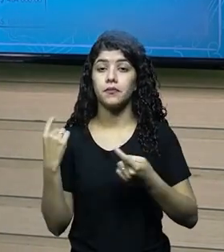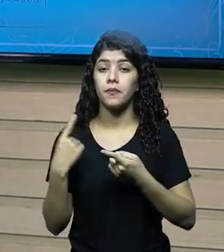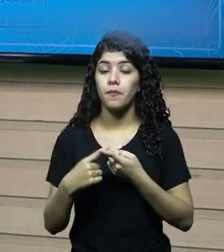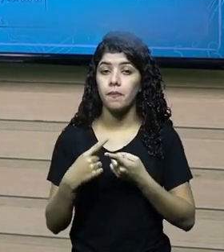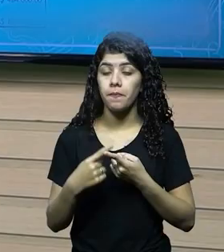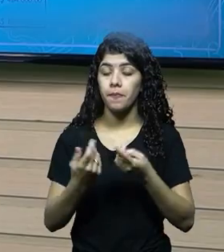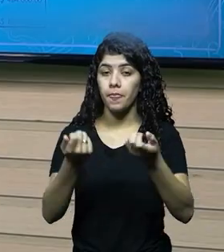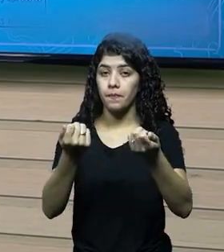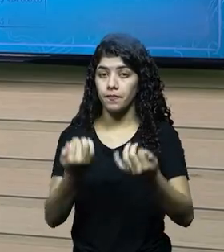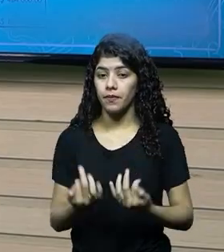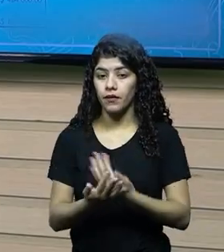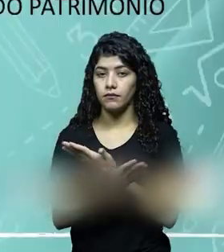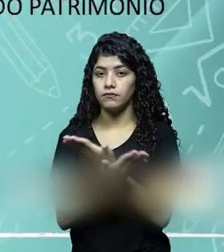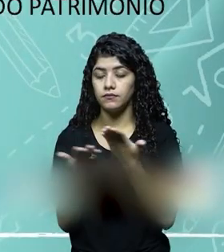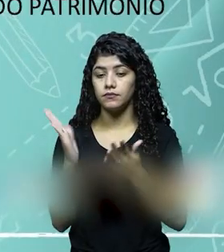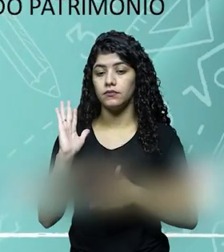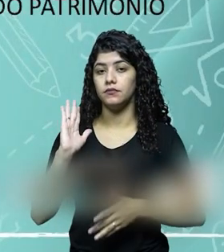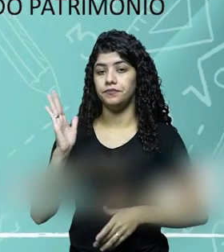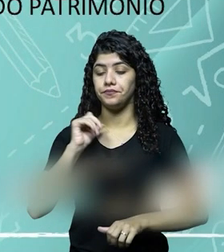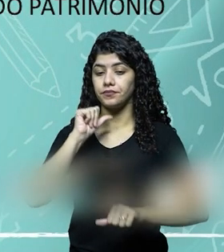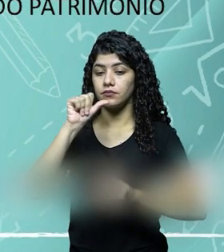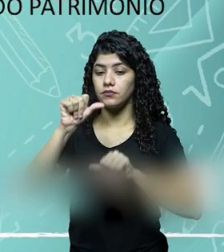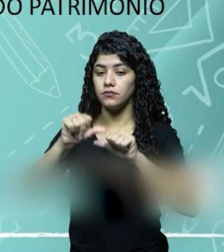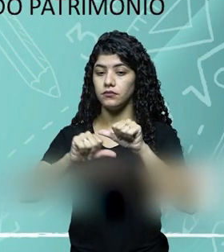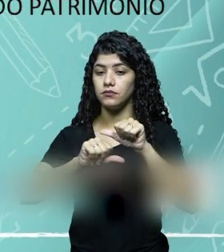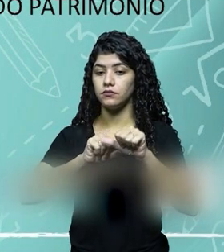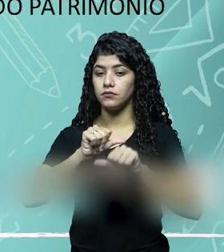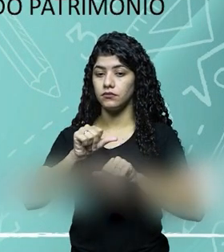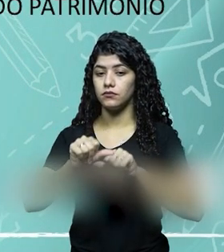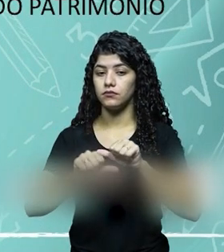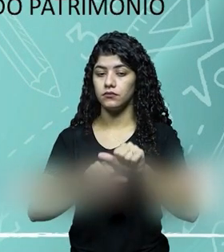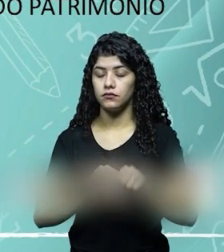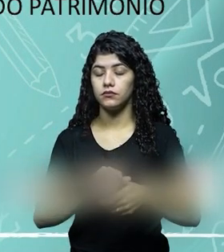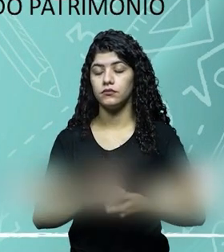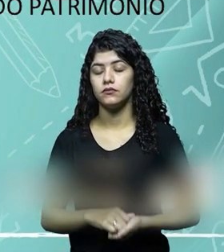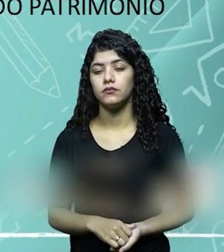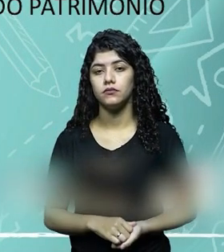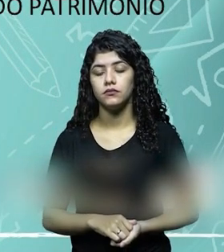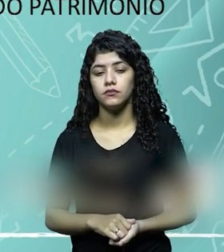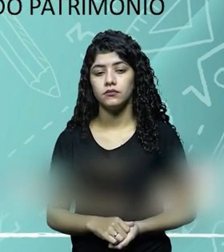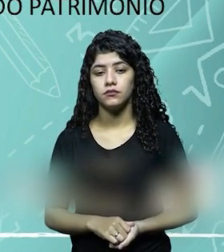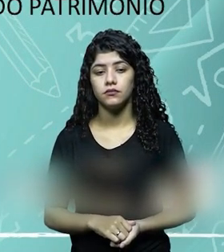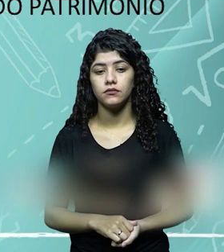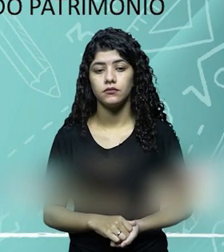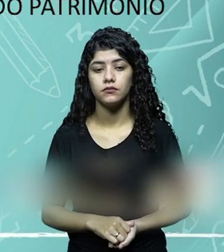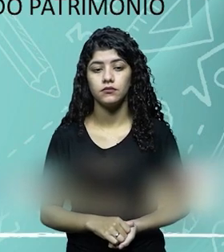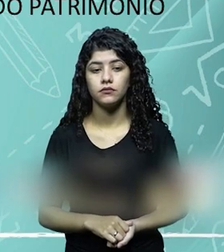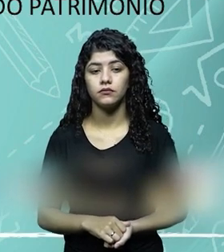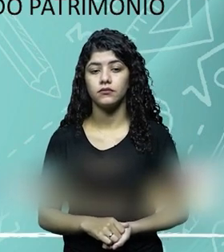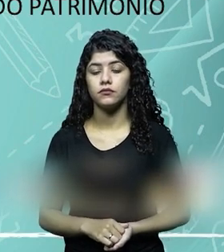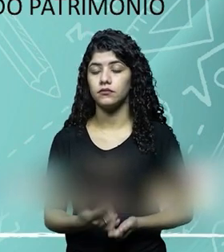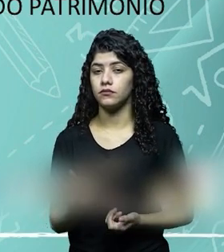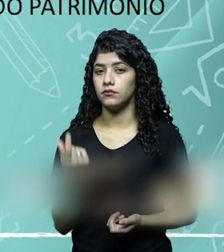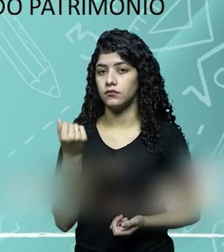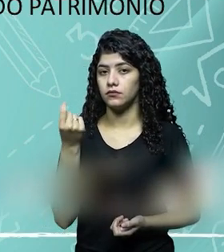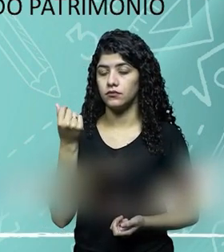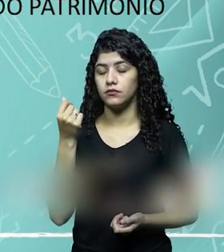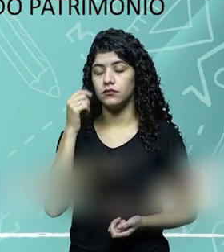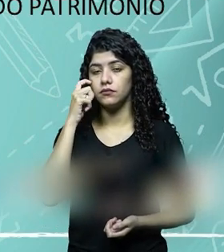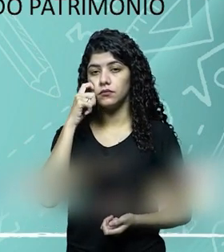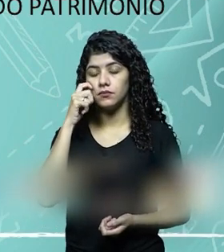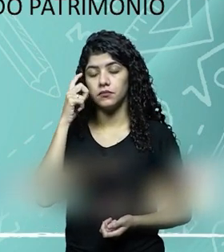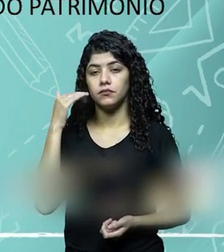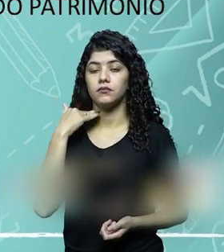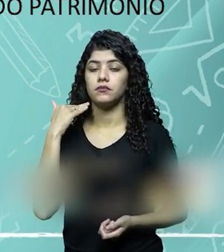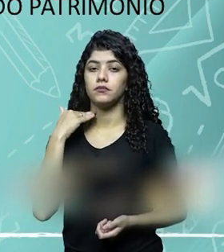é porque como eu falei para vocês, foi trocado o quê? Ativo por ativo, foi trocado o quê? Um ativo financeiro,